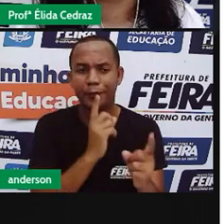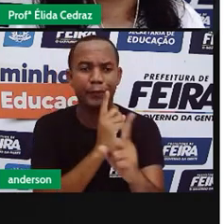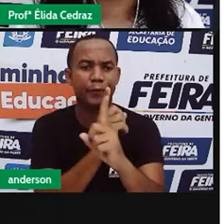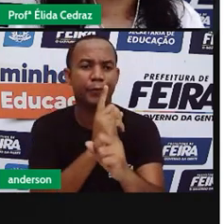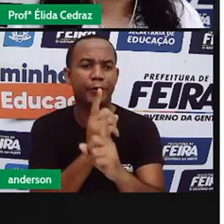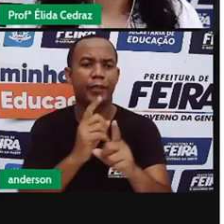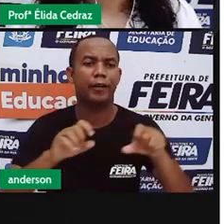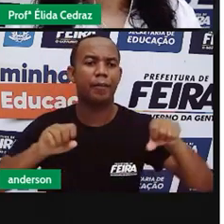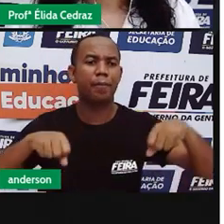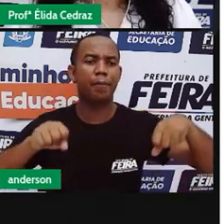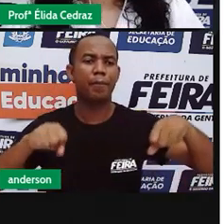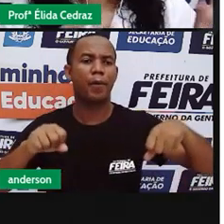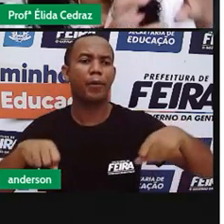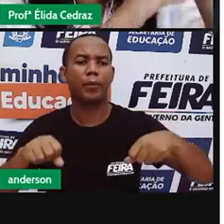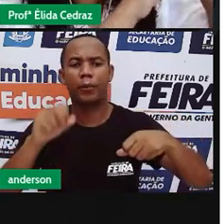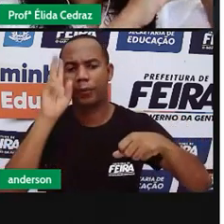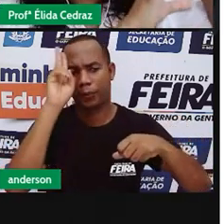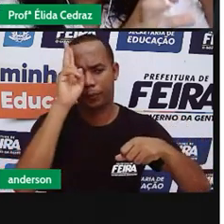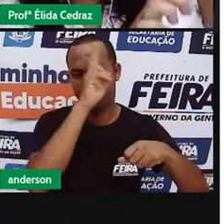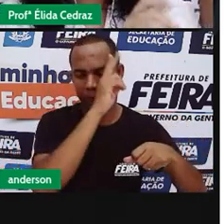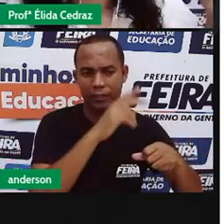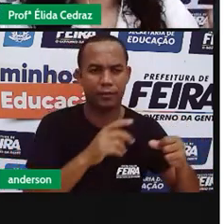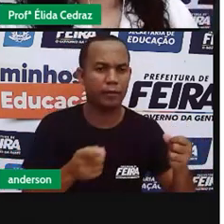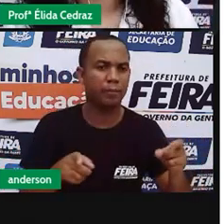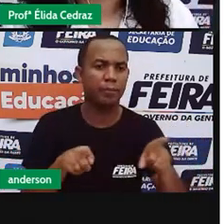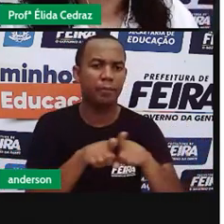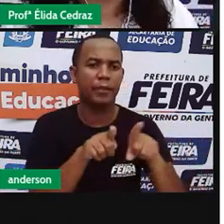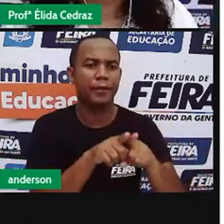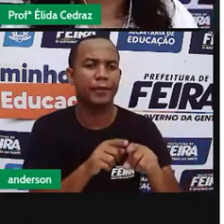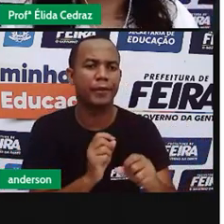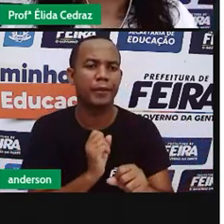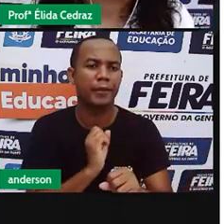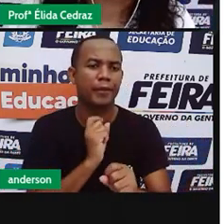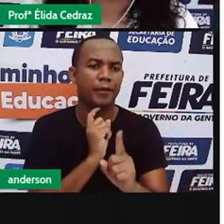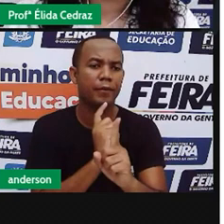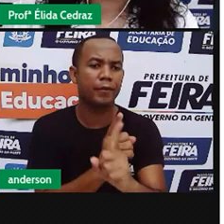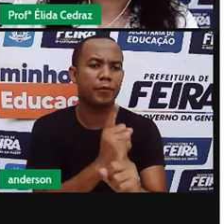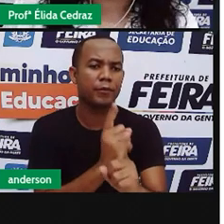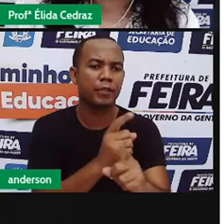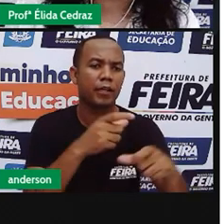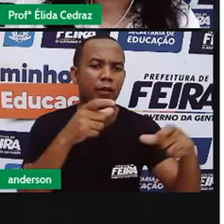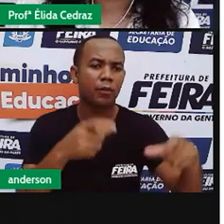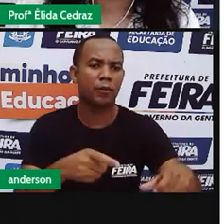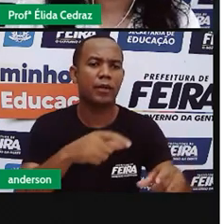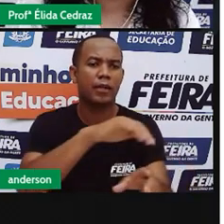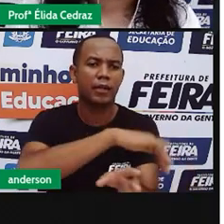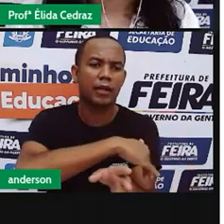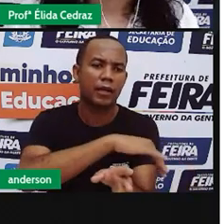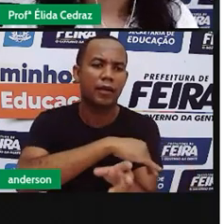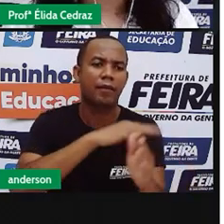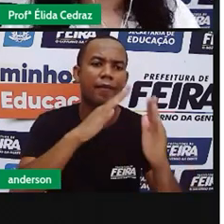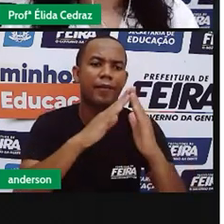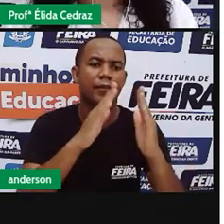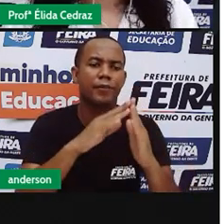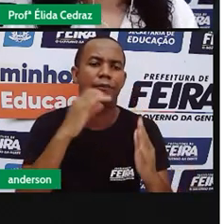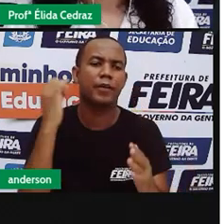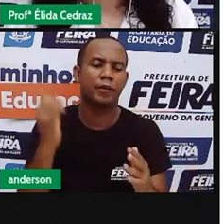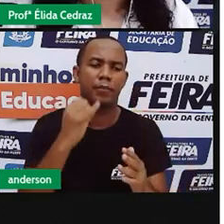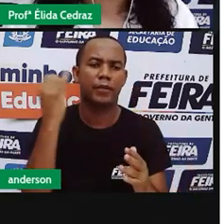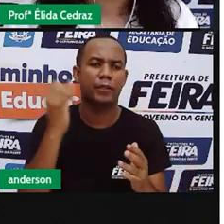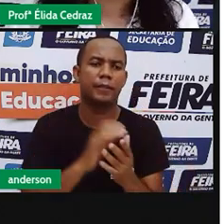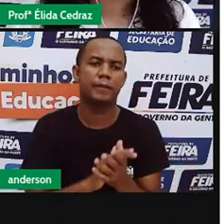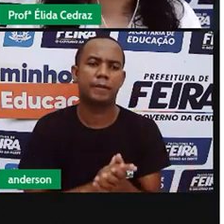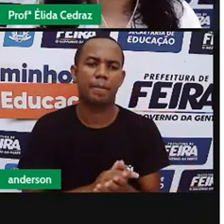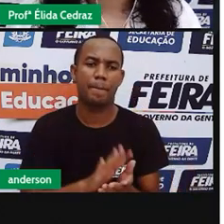motoboys. Por isso, aquela plaquinha com o nome da rua é tão importante. Se a sua